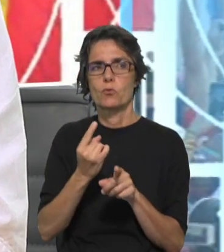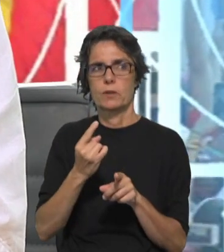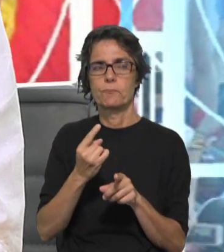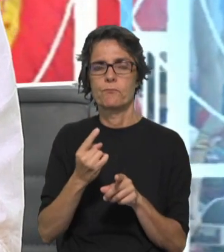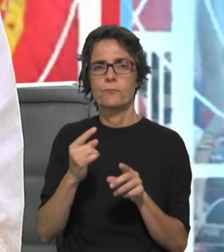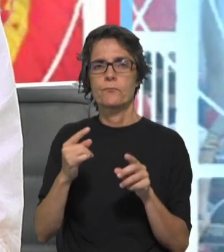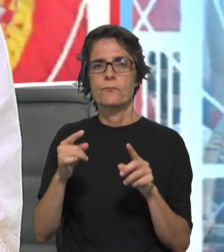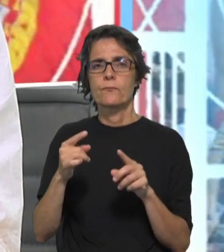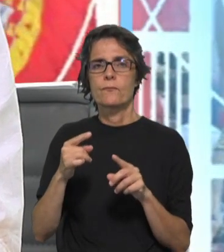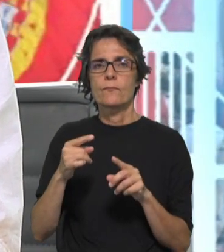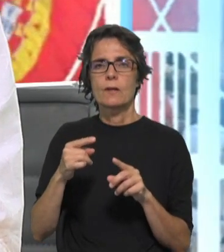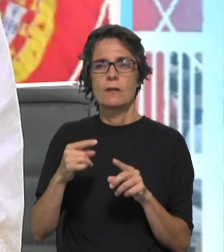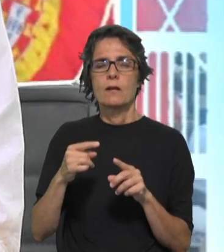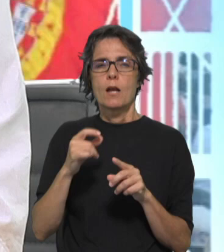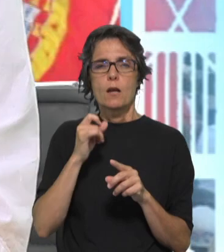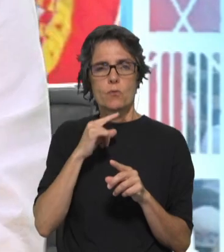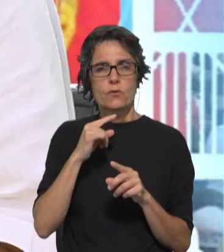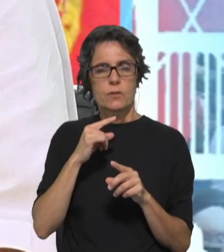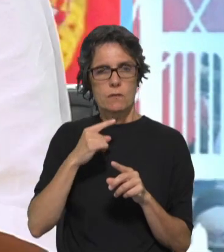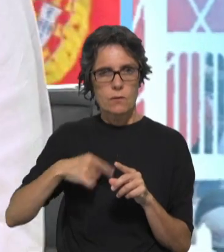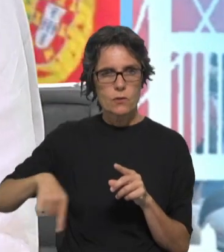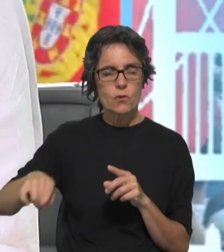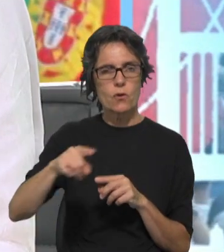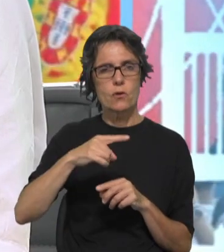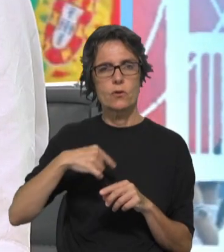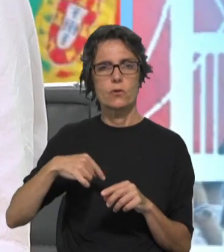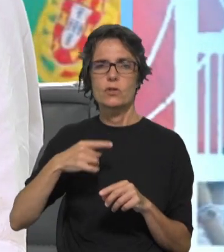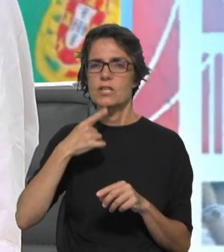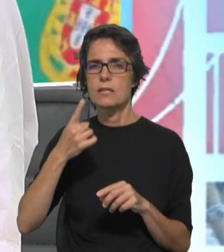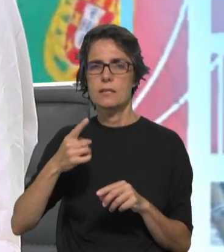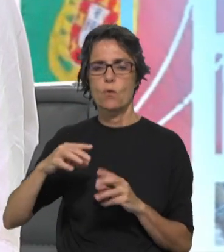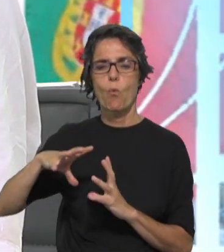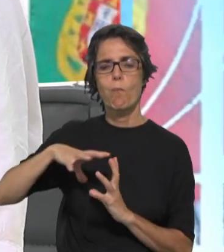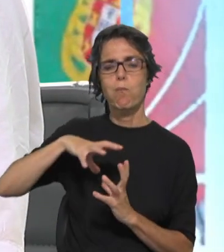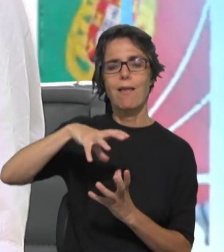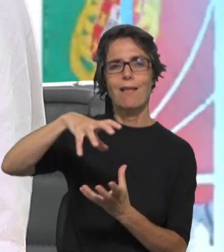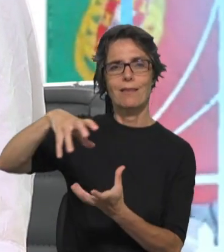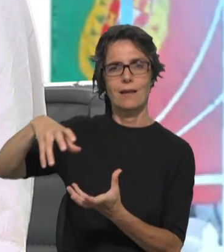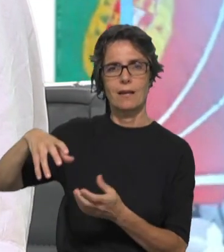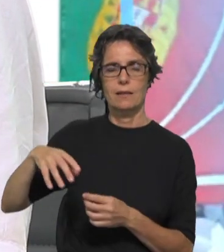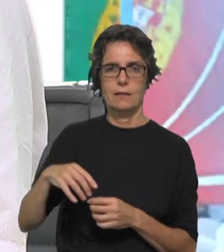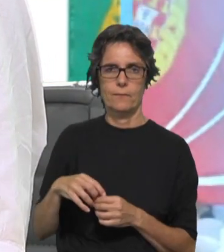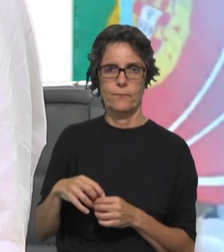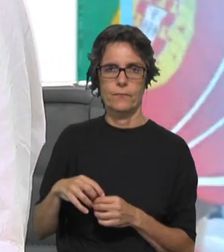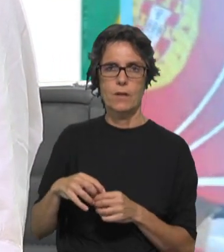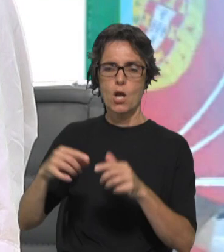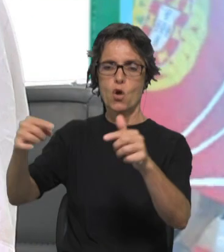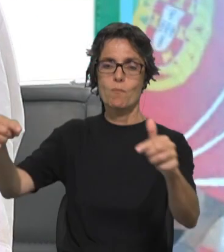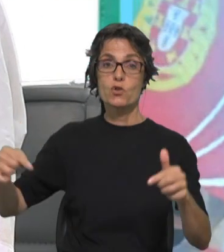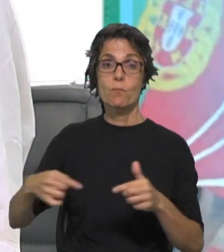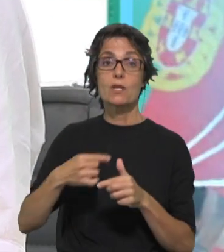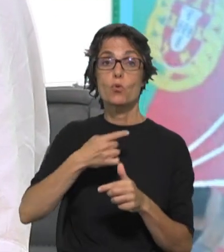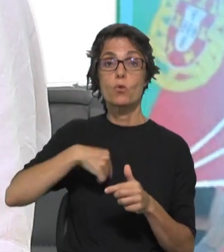tivéssemos caído neste erro de dizer o planeta, a Terra, é simplesmente um espaço que nós